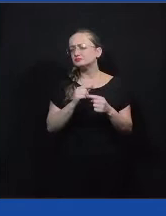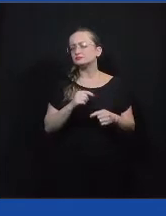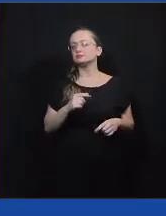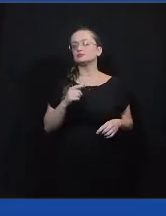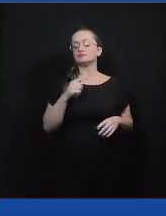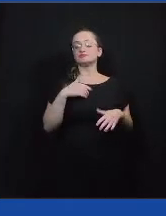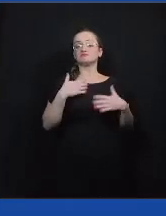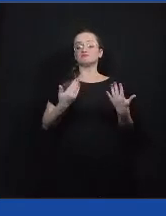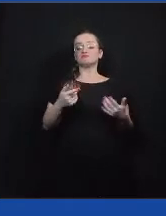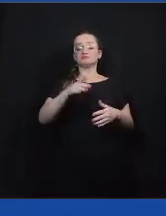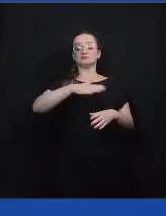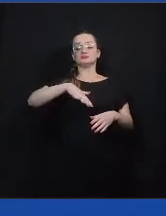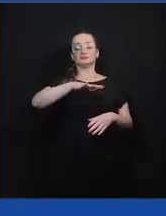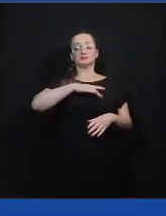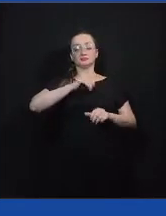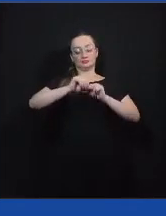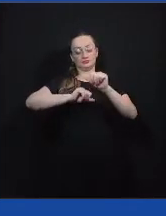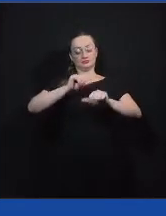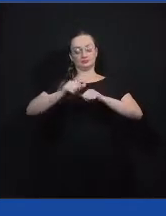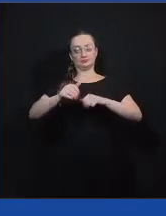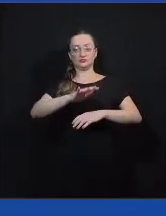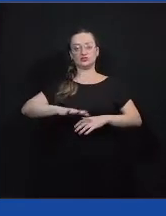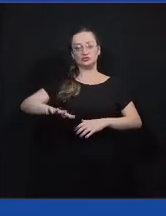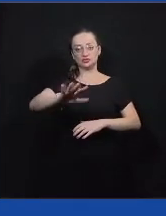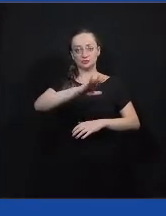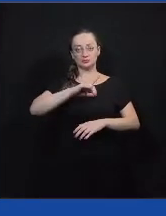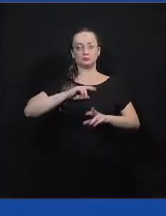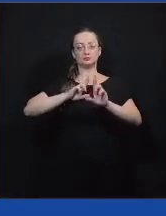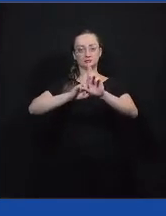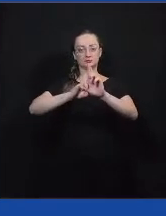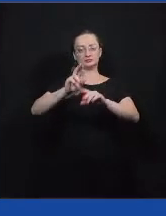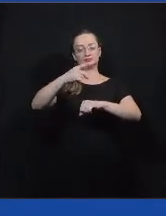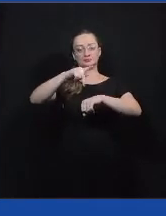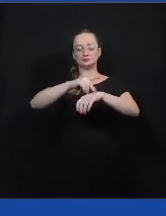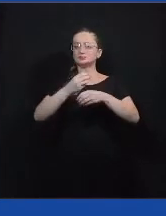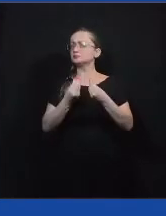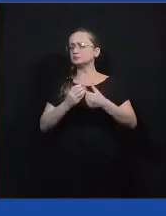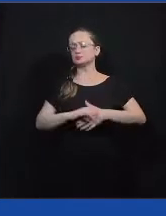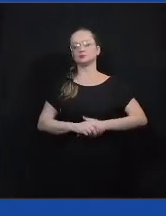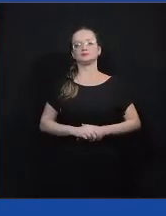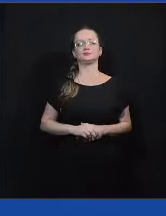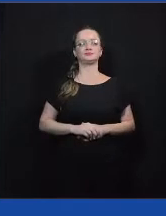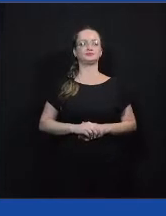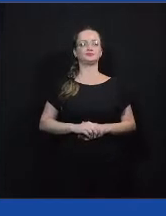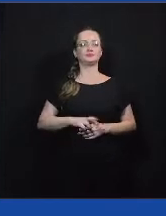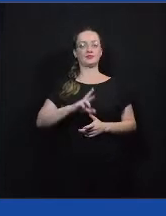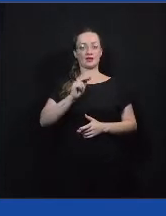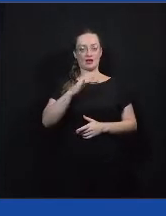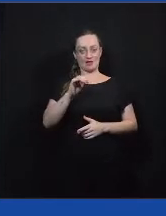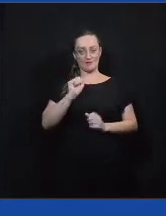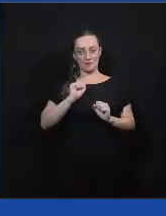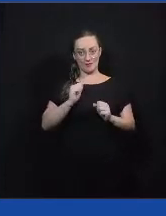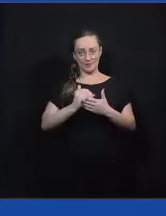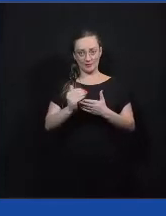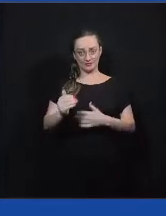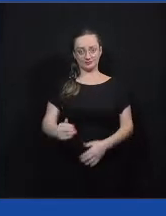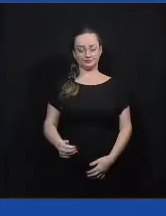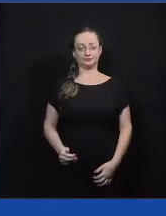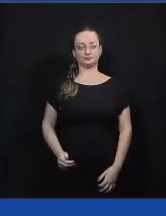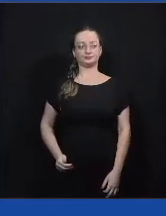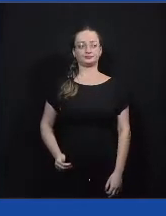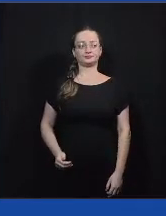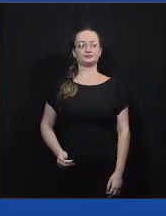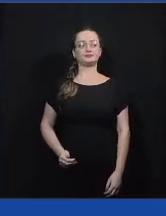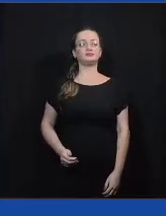contas, com essas mudanças mais gerais que a gente espera para o país? Rafa, você começa agora? Começa.